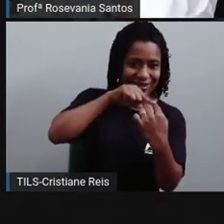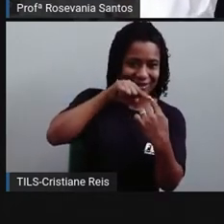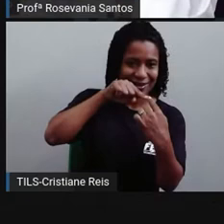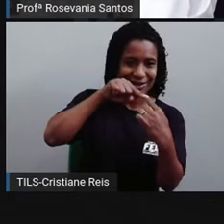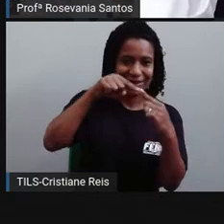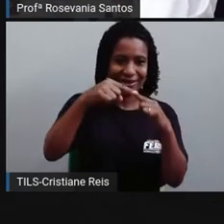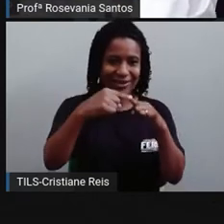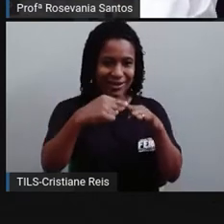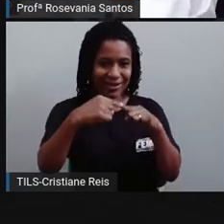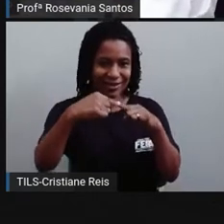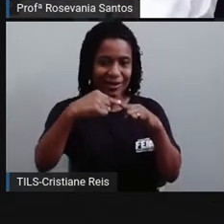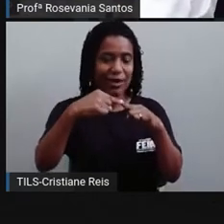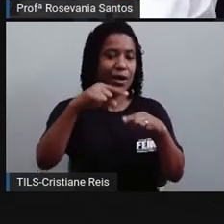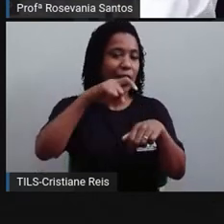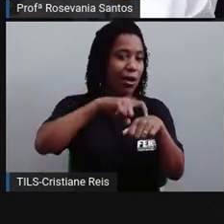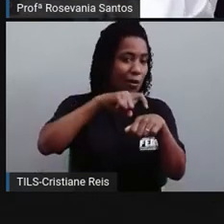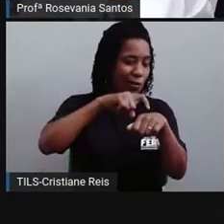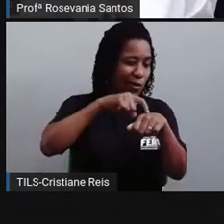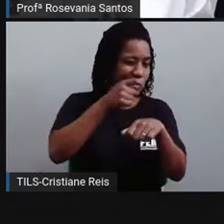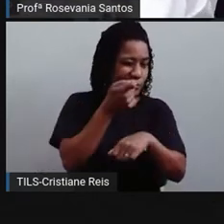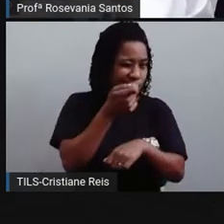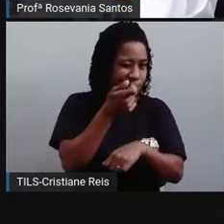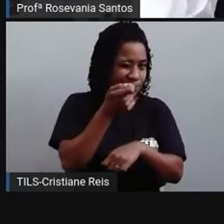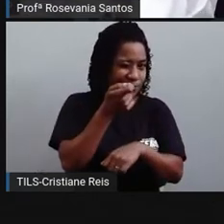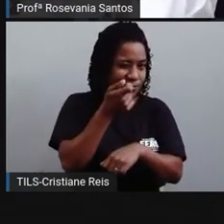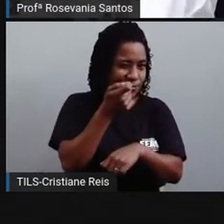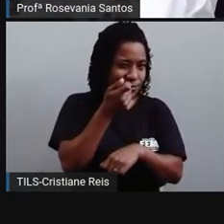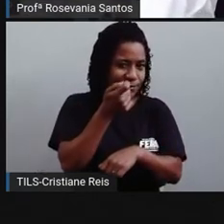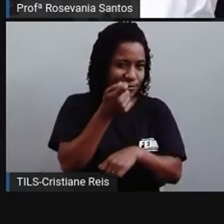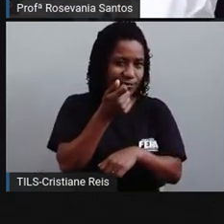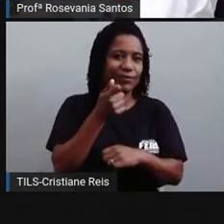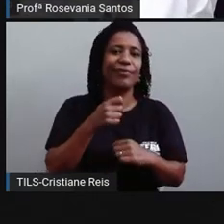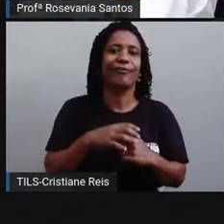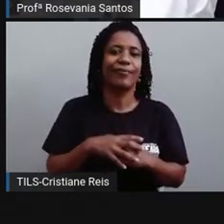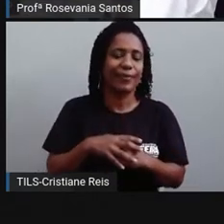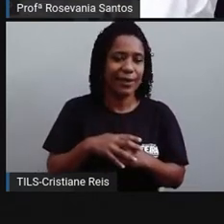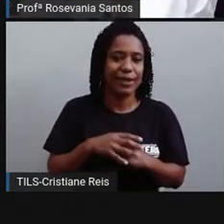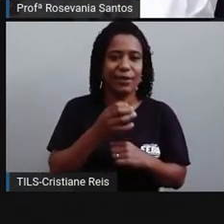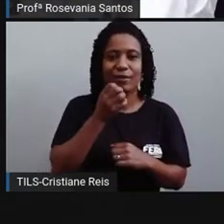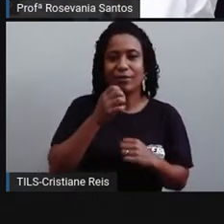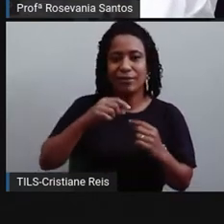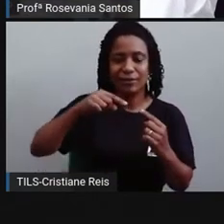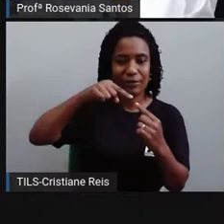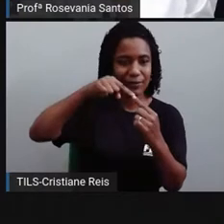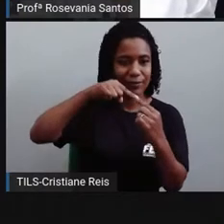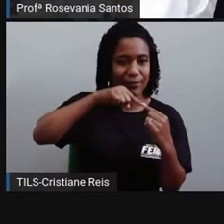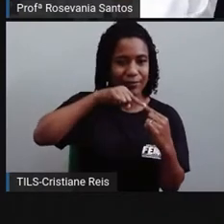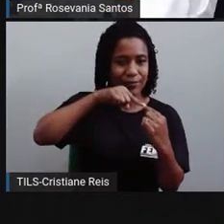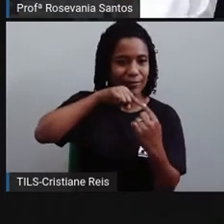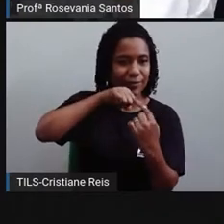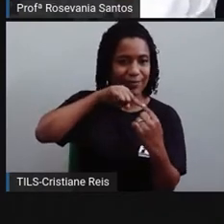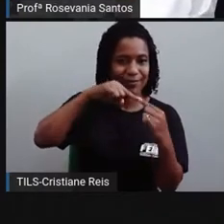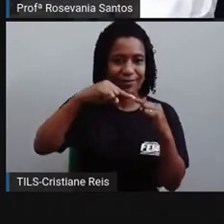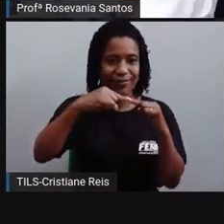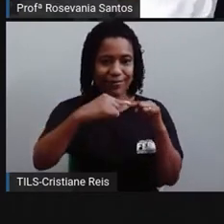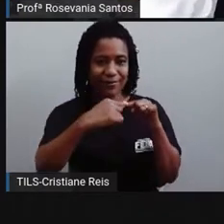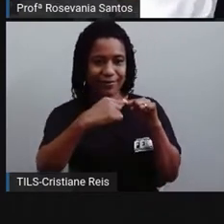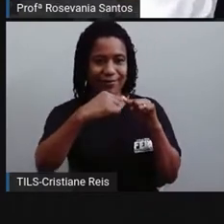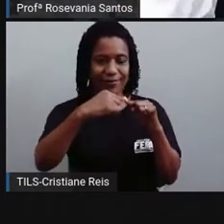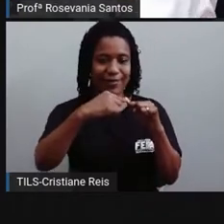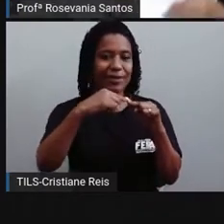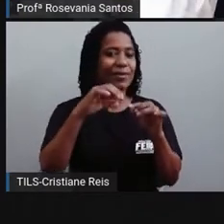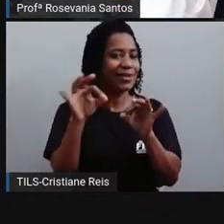distorção ali nas horas. Não era muita coisa, mas dava um pouquinho de distorção. Então, era bom o relógio que você podia contar as horas. Mas, em